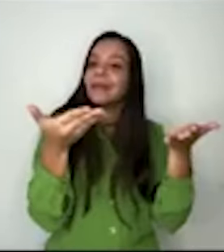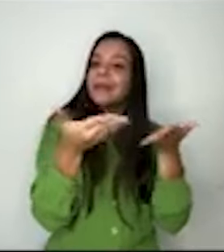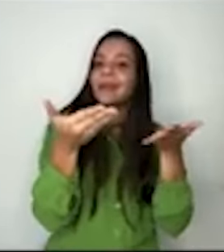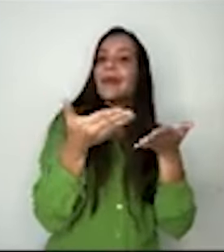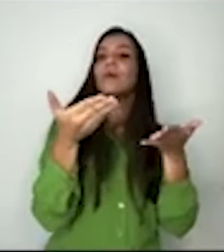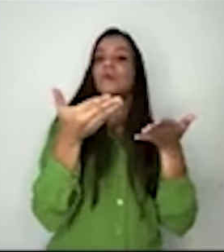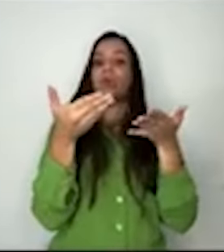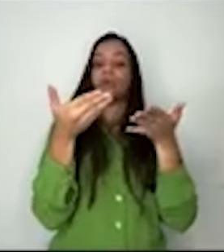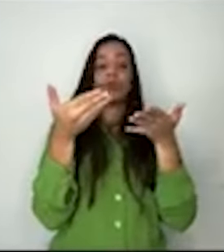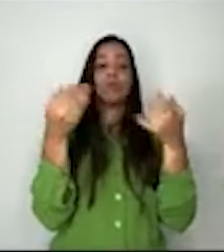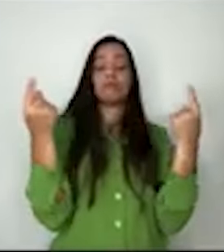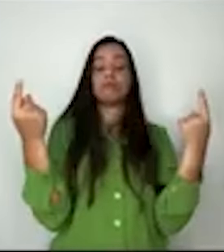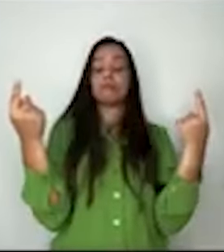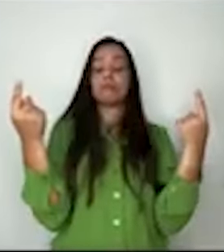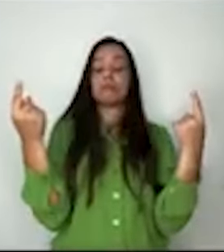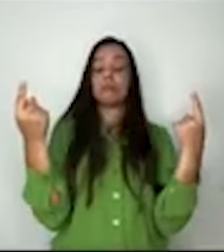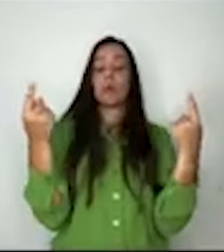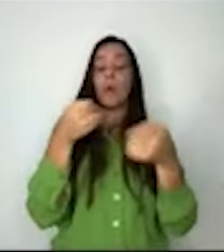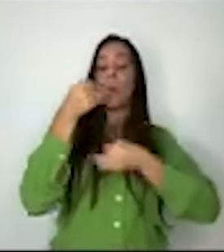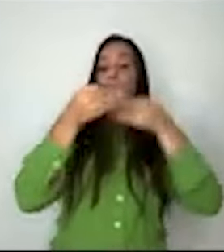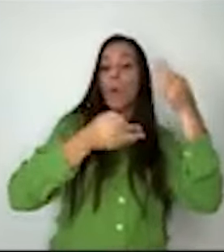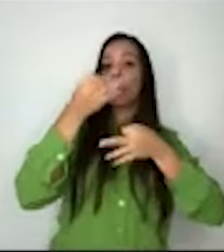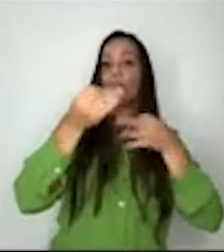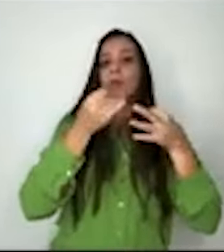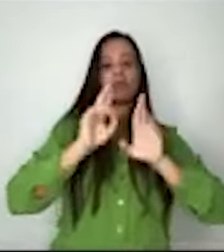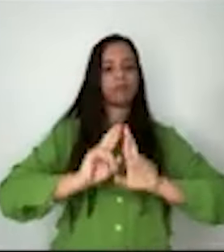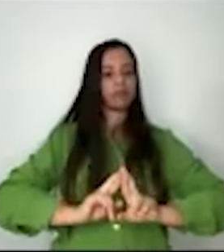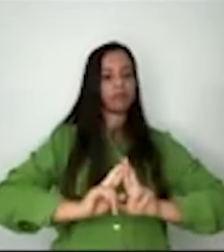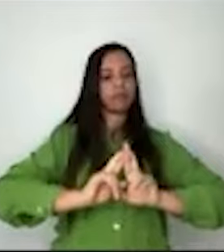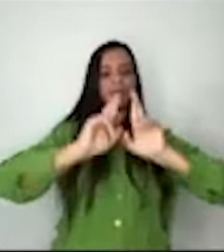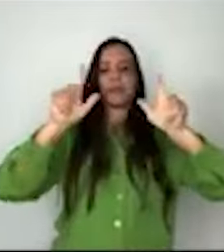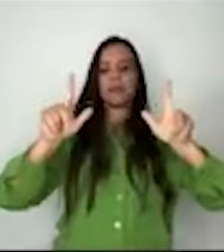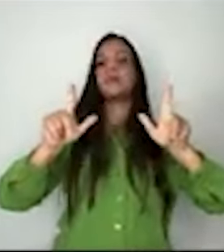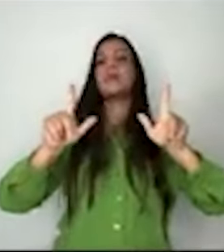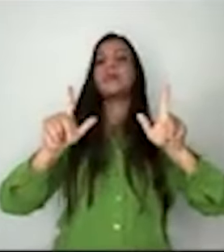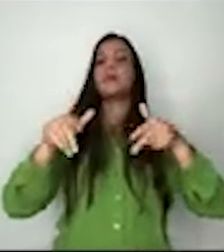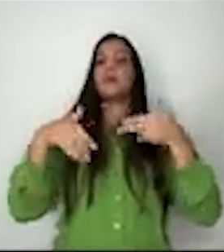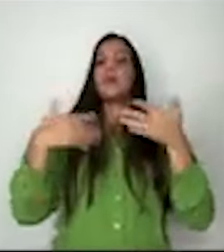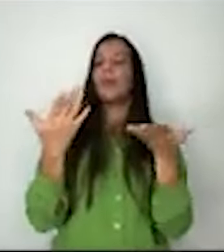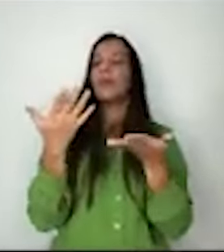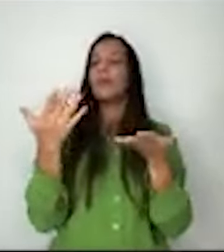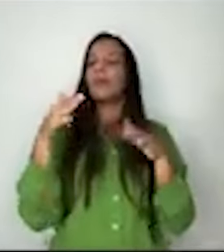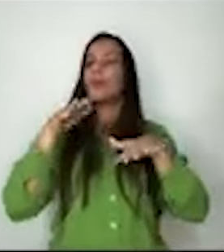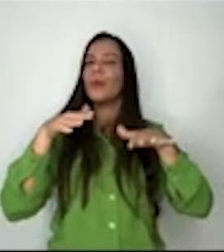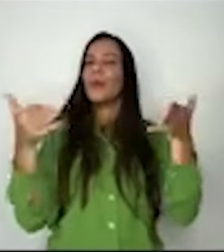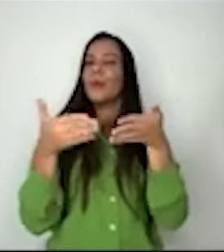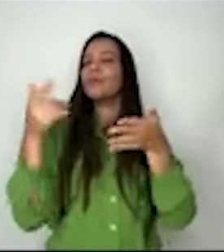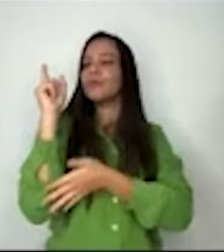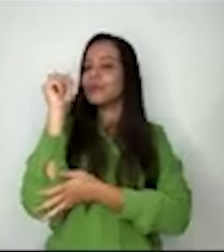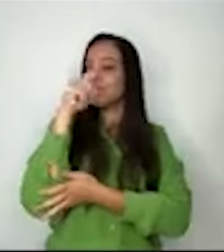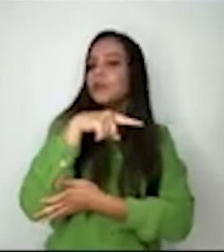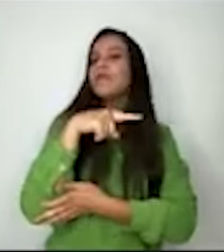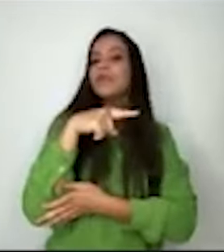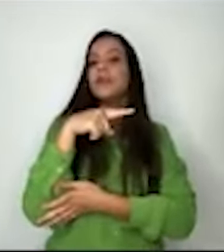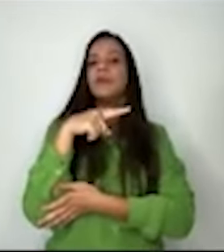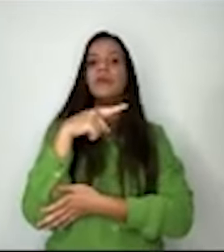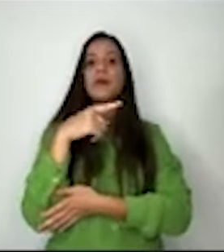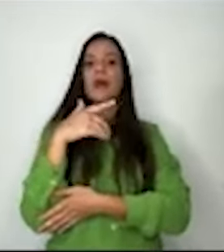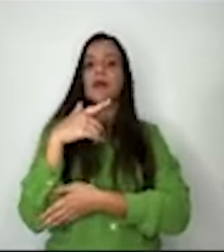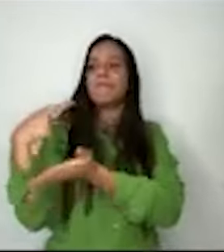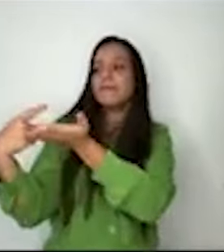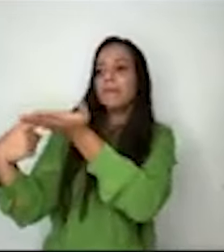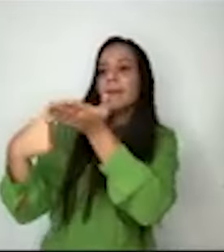global com muita dificuldade de estabelecer alguns denominadores comuns patrióticos no